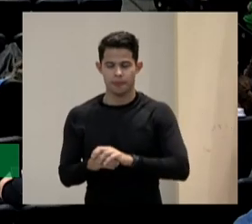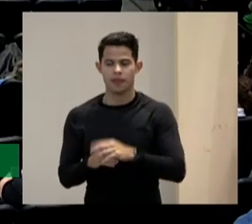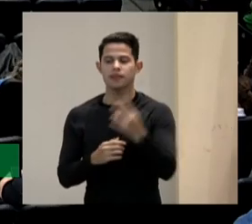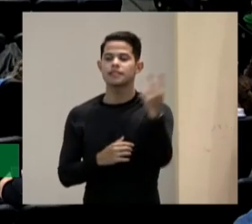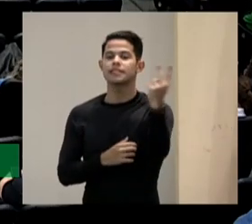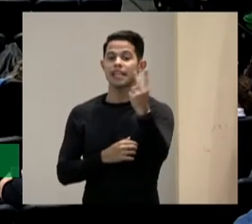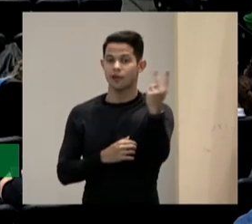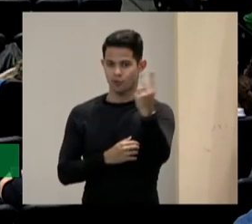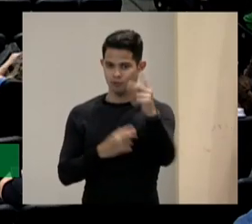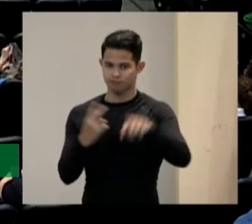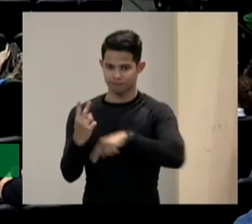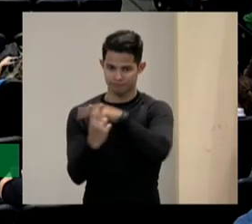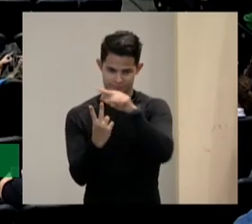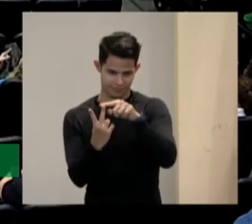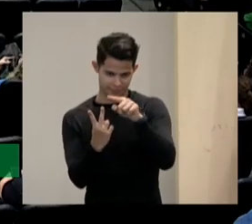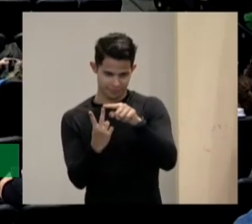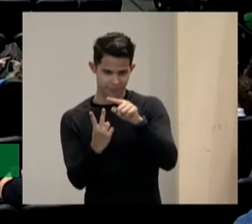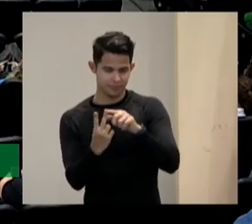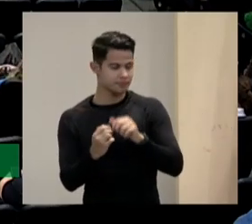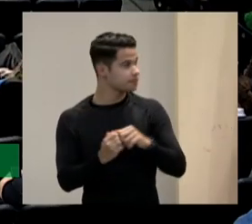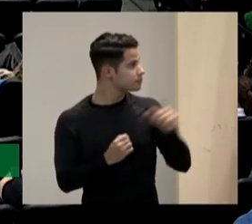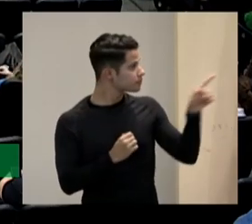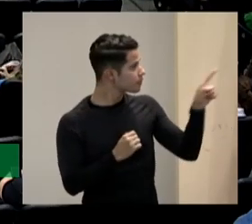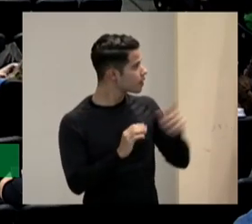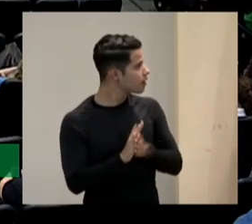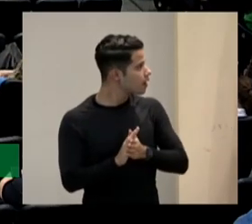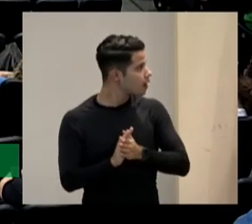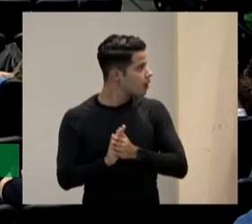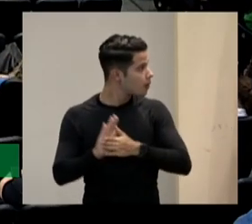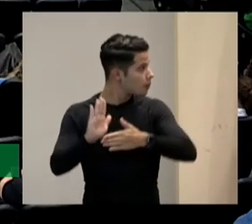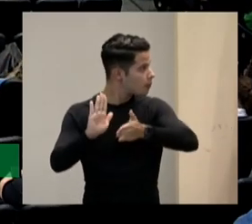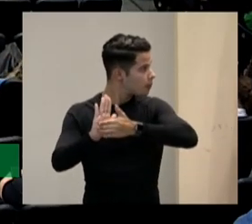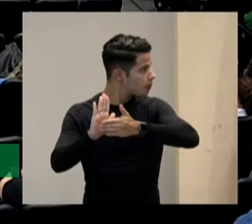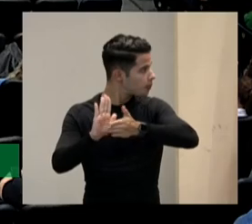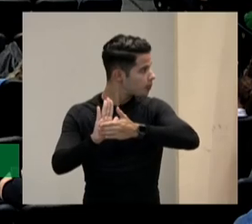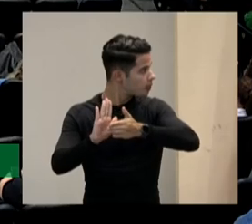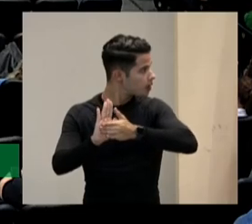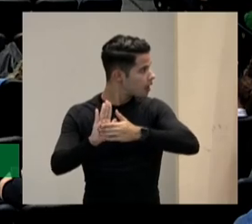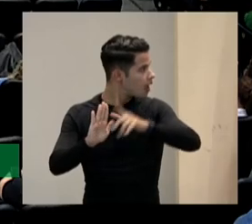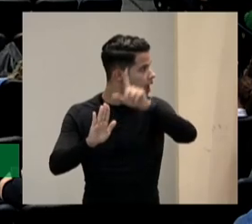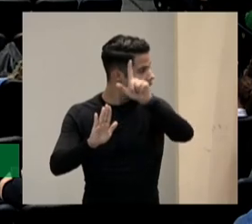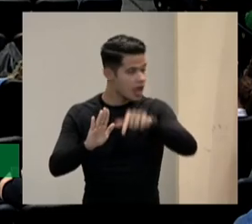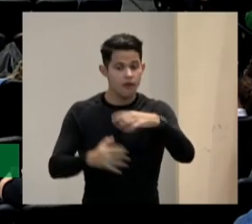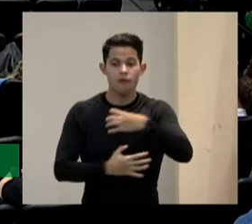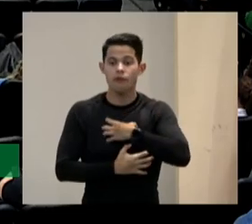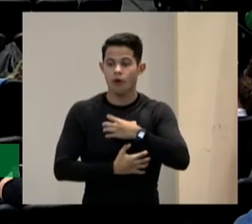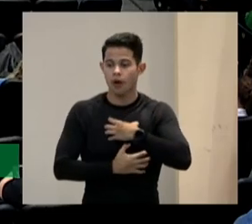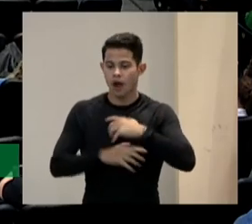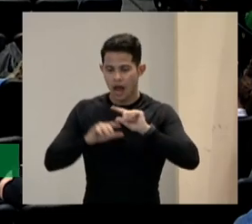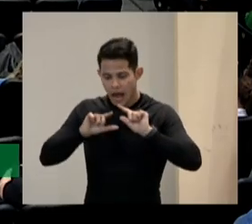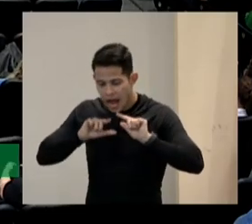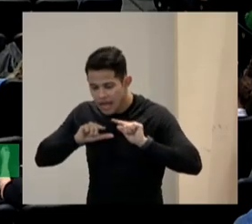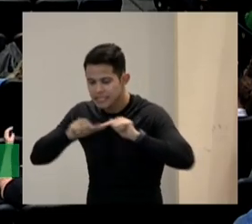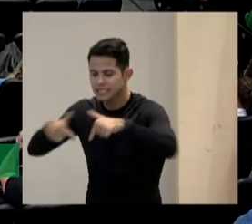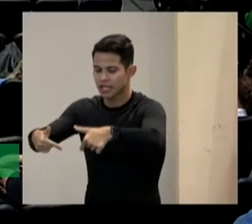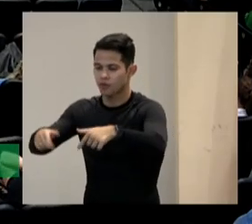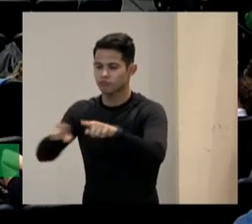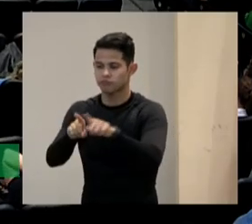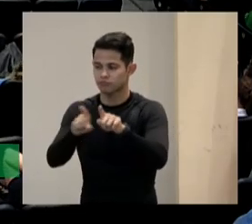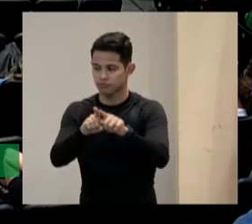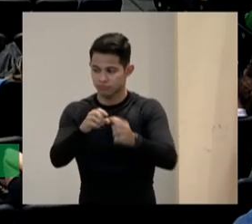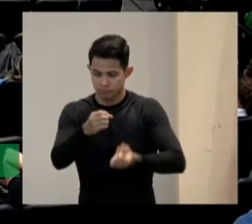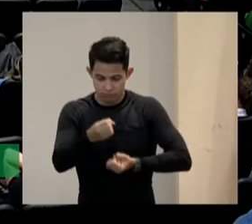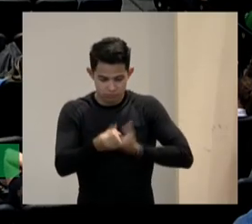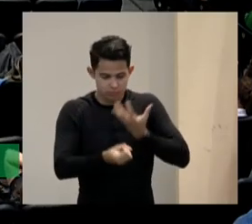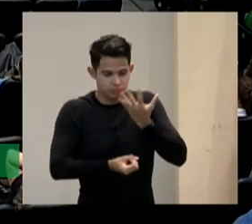princípios é proporcionar múltiplas formas de ação e expressão quer dizer de que o aluno